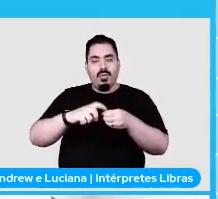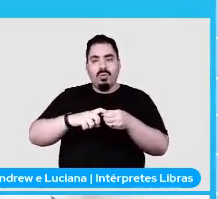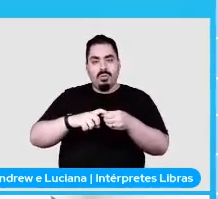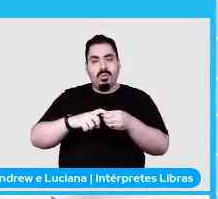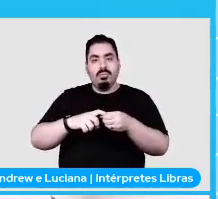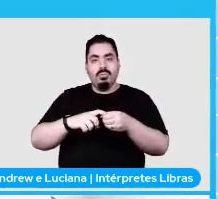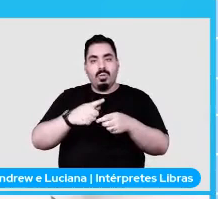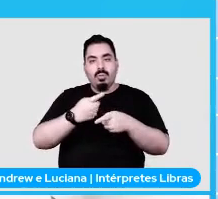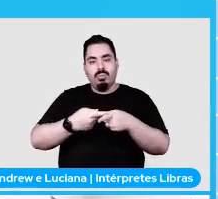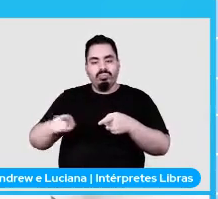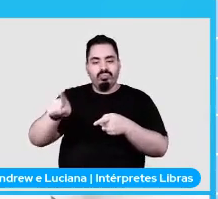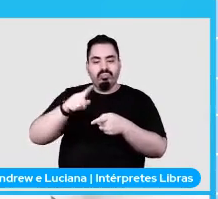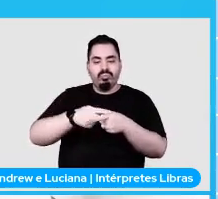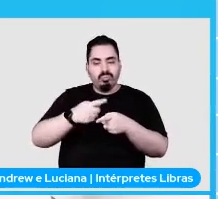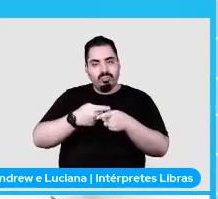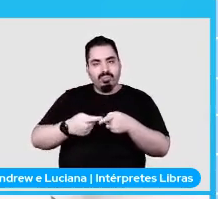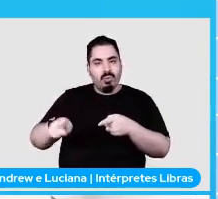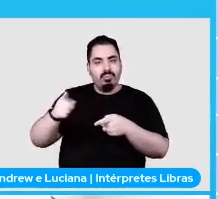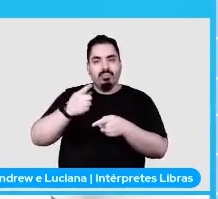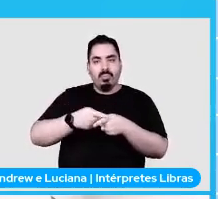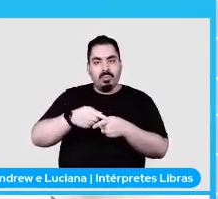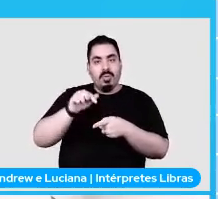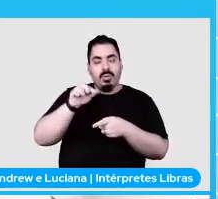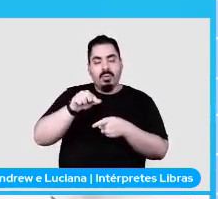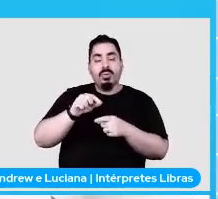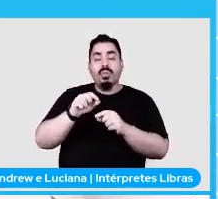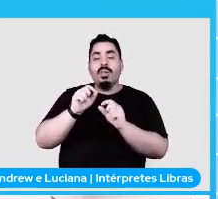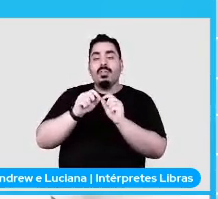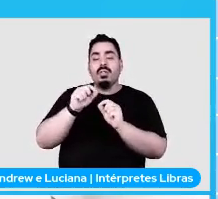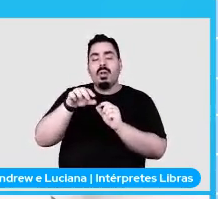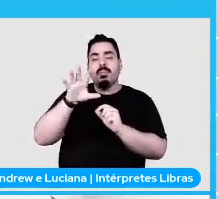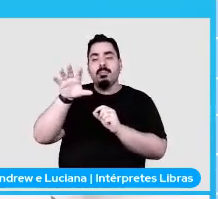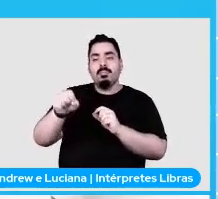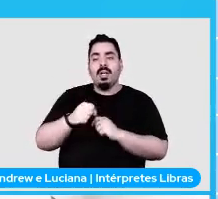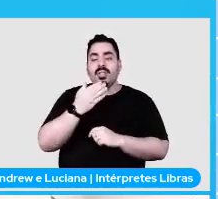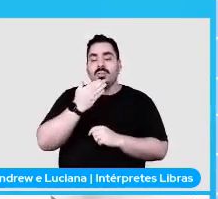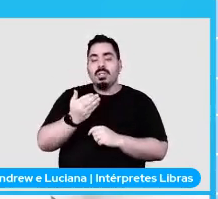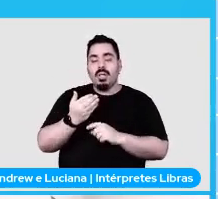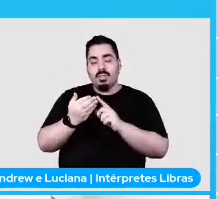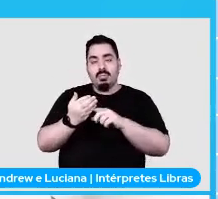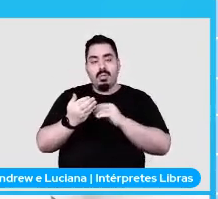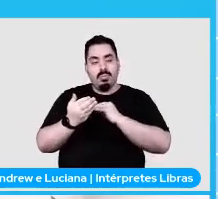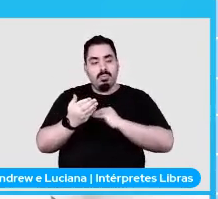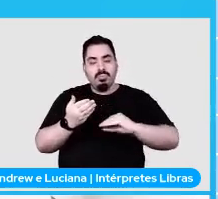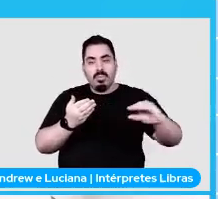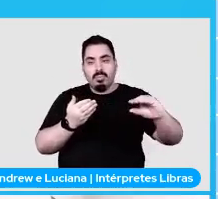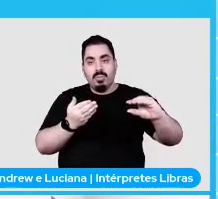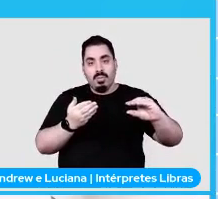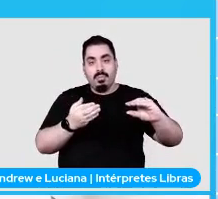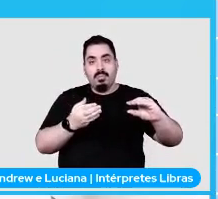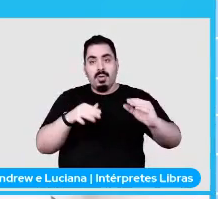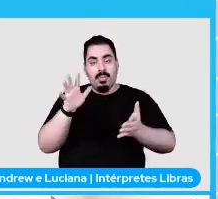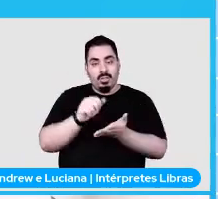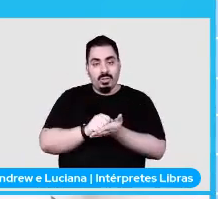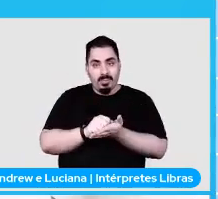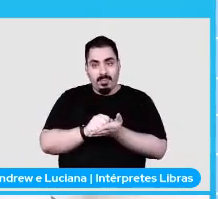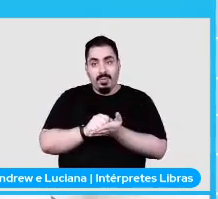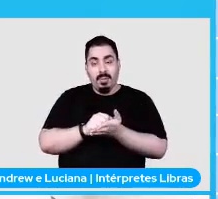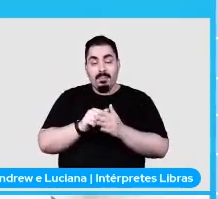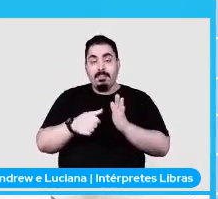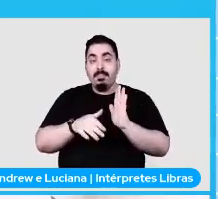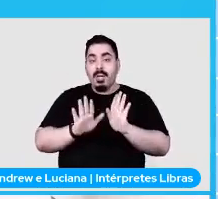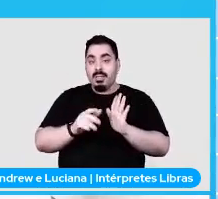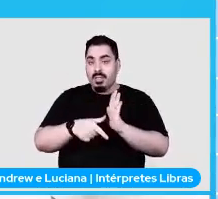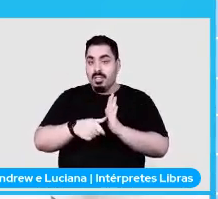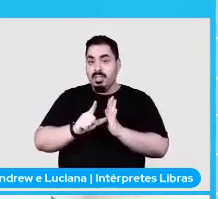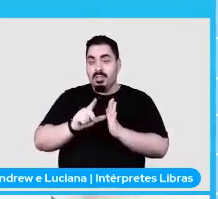Quando a engine pega o request que precisa ser despachado, ela joga esse request para o downloader. Mas antes de chegar no downloader, ele